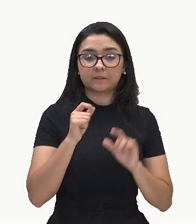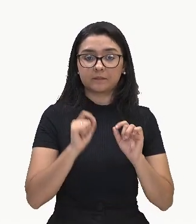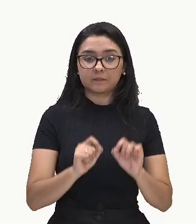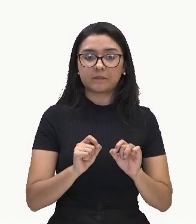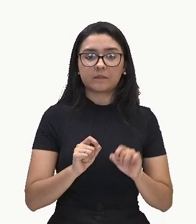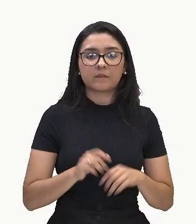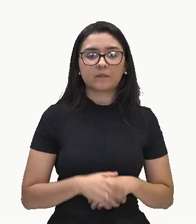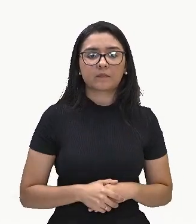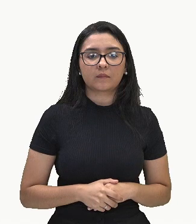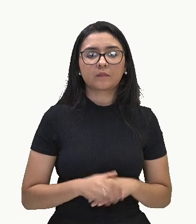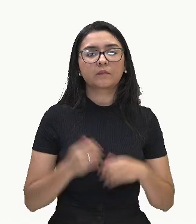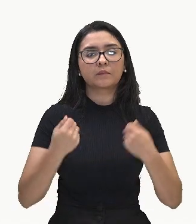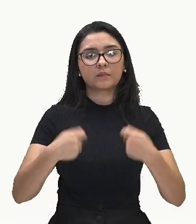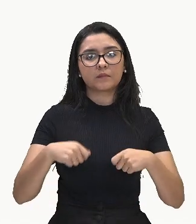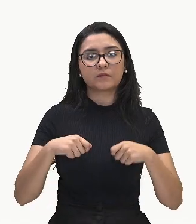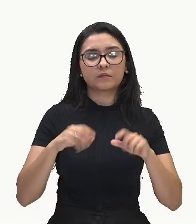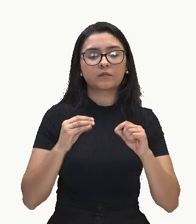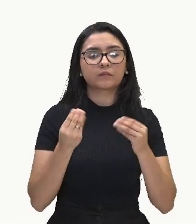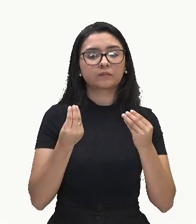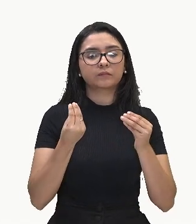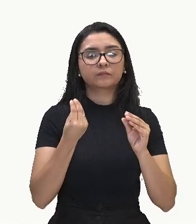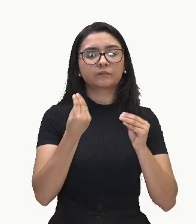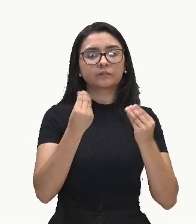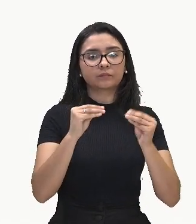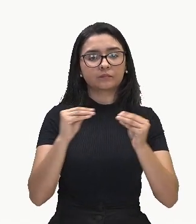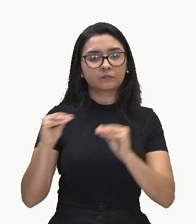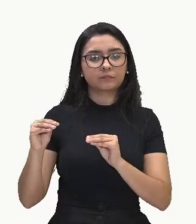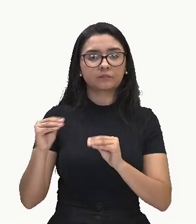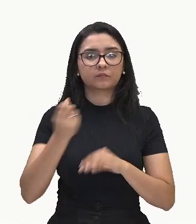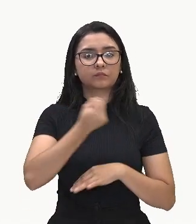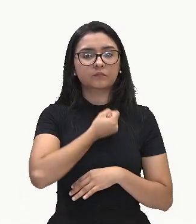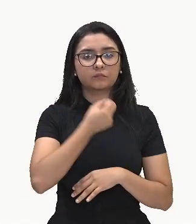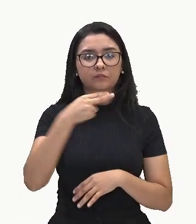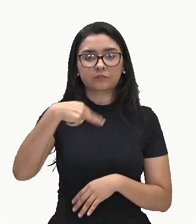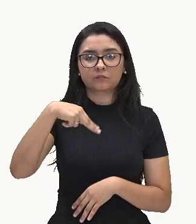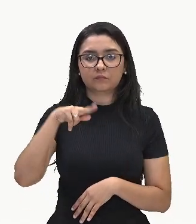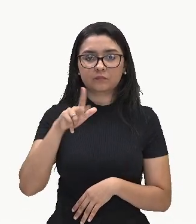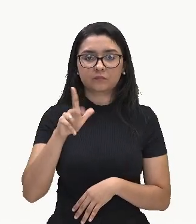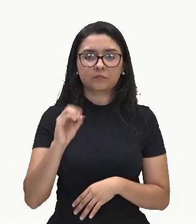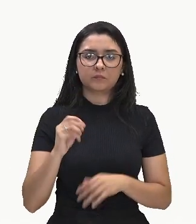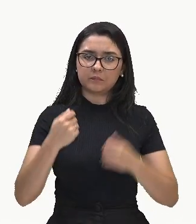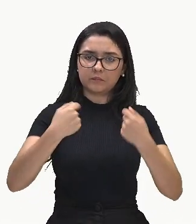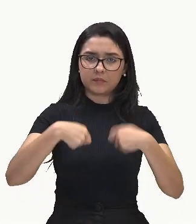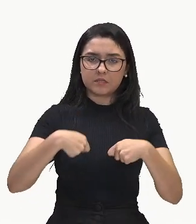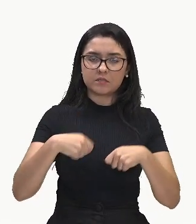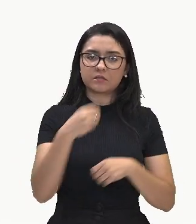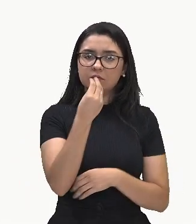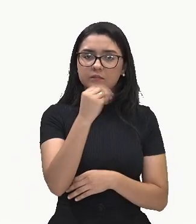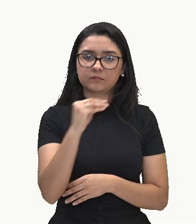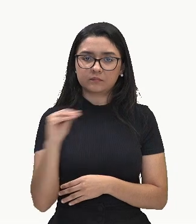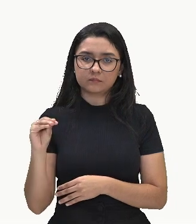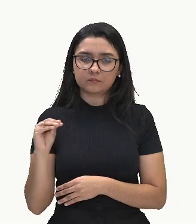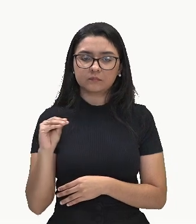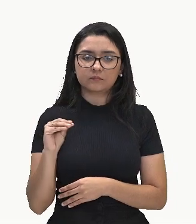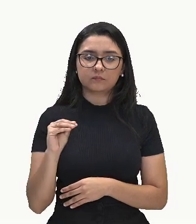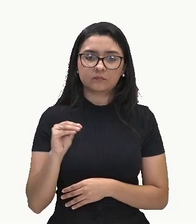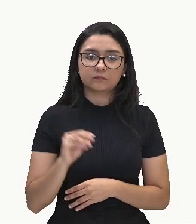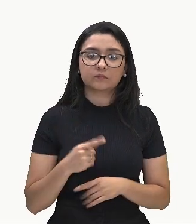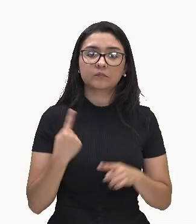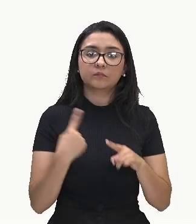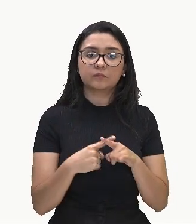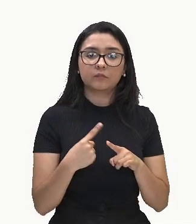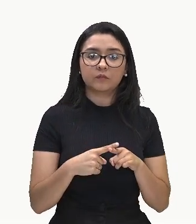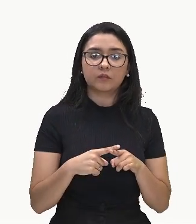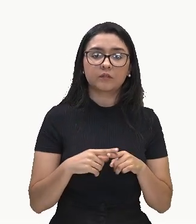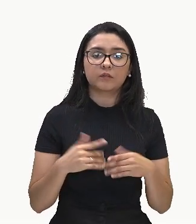completar com os nossos coeficientes nulos. Precisa? Não. Por que não precisa, professor? Porque aqui eu já